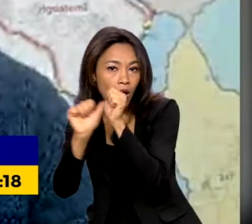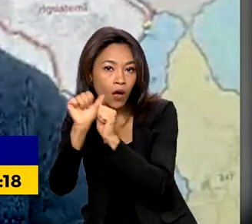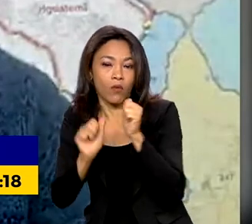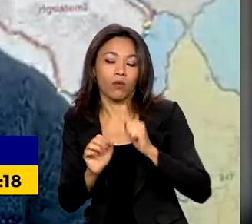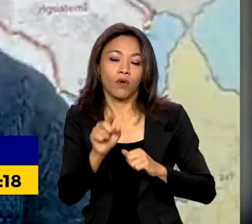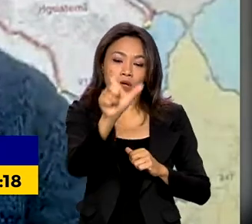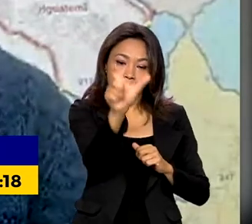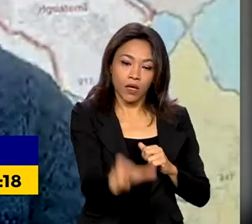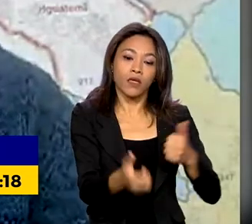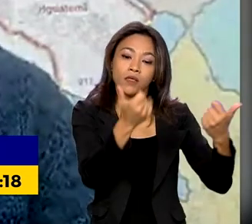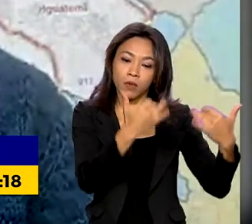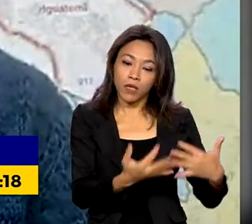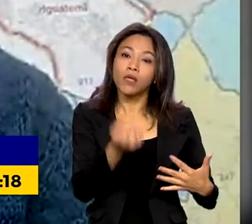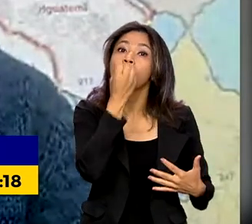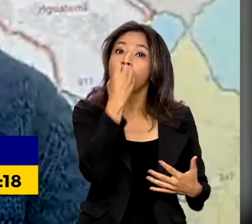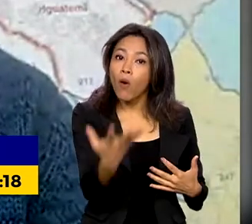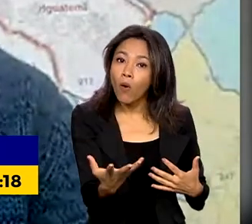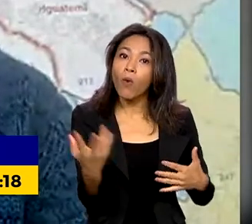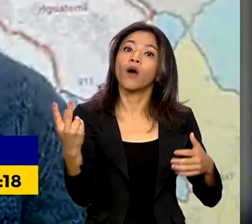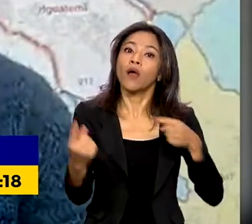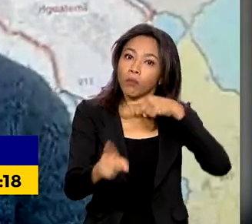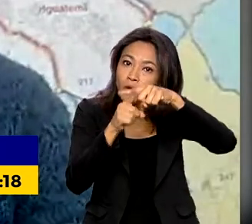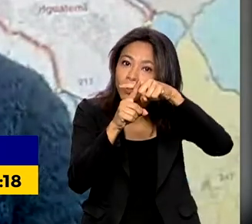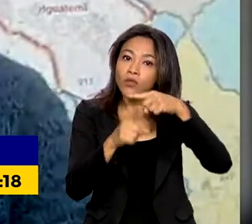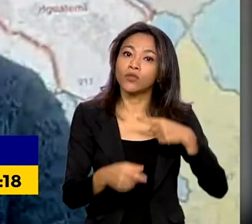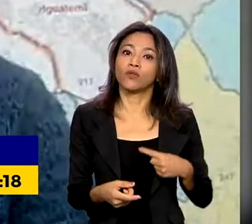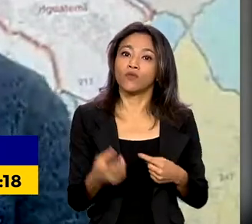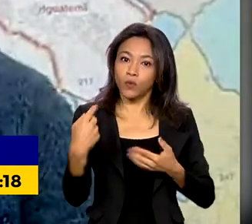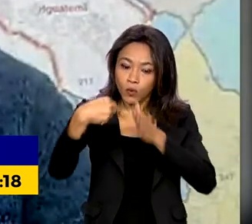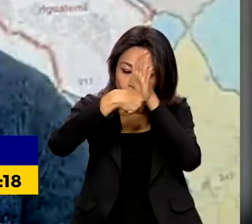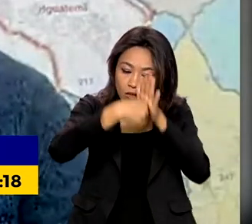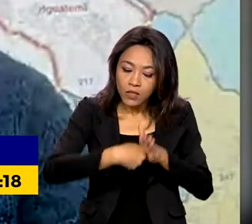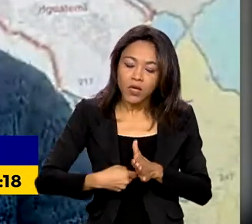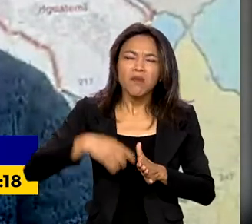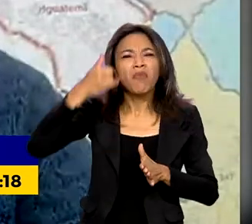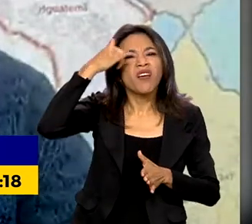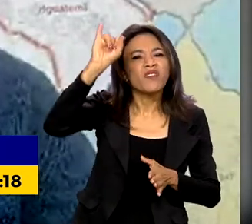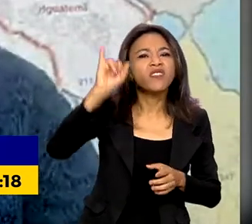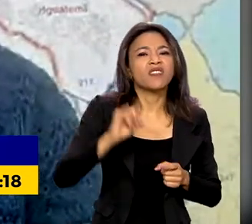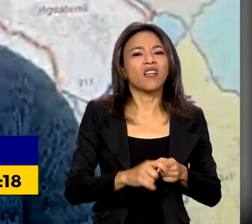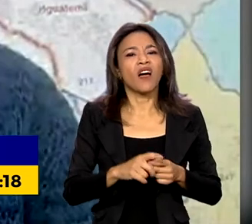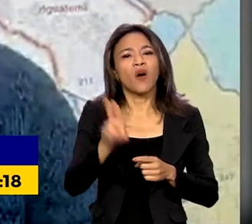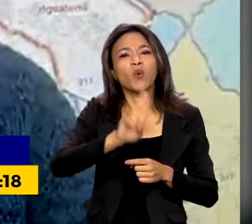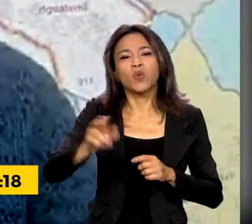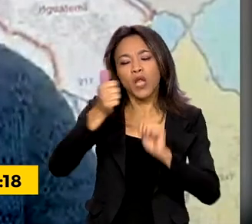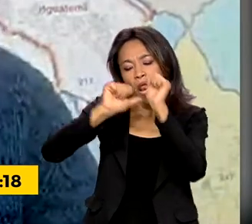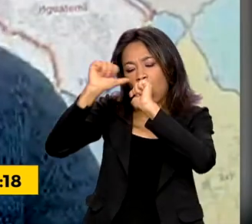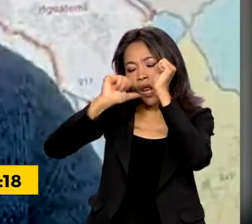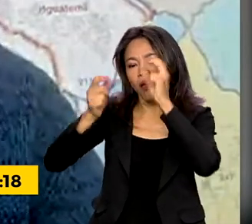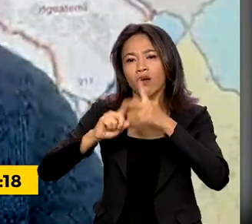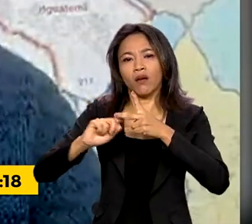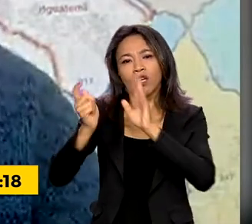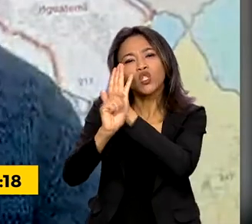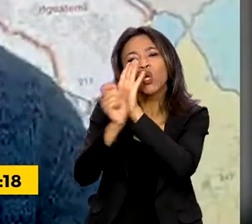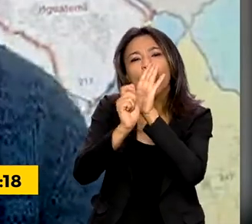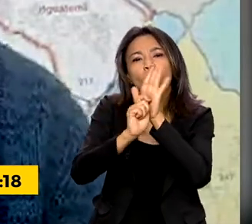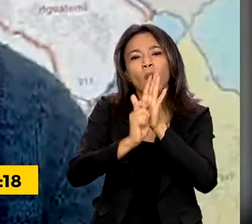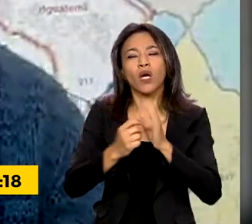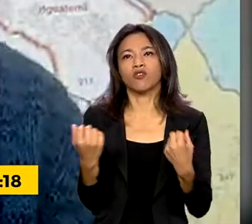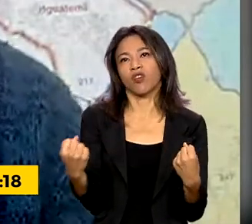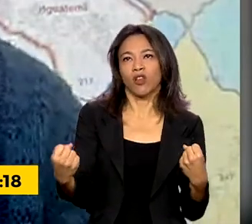Ele é positivo, uma coisa boa, até para a gente controlar, para evitar o uso de álcool, de drogas no transporte, para evitar acidentes.